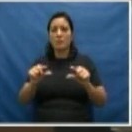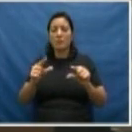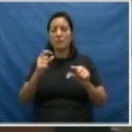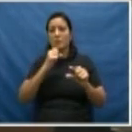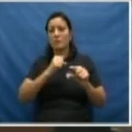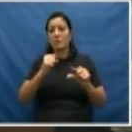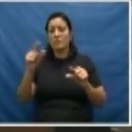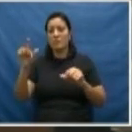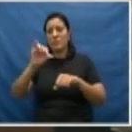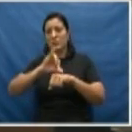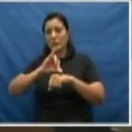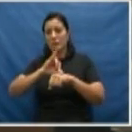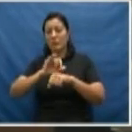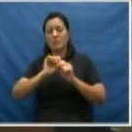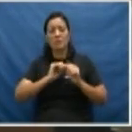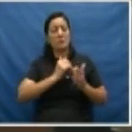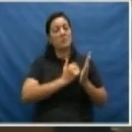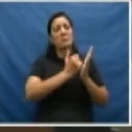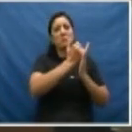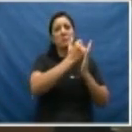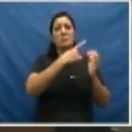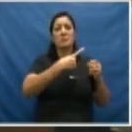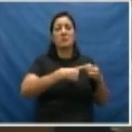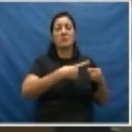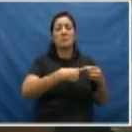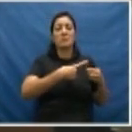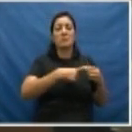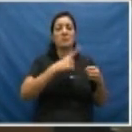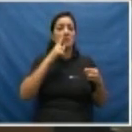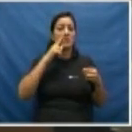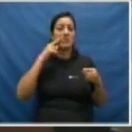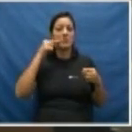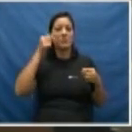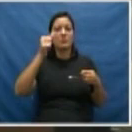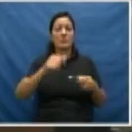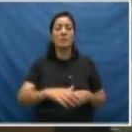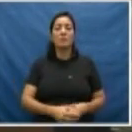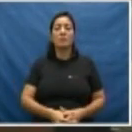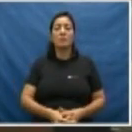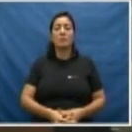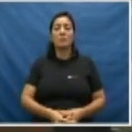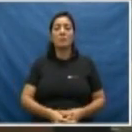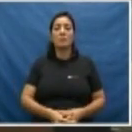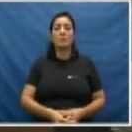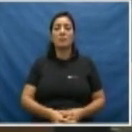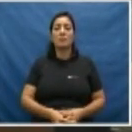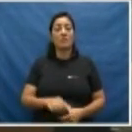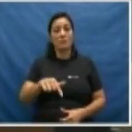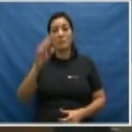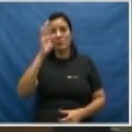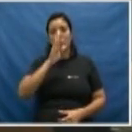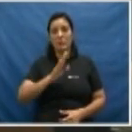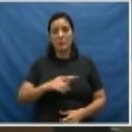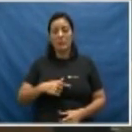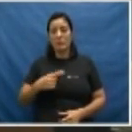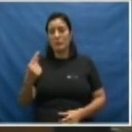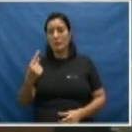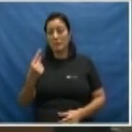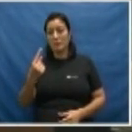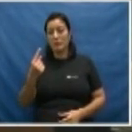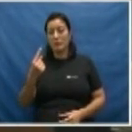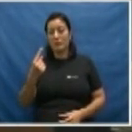homicídios nas capitais e aumentou o número de homicídios no interior. Isso estou falando no Brasil todo. Primeiro estado em